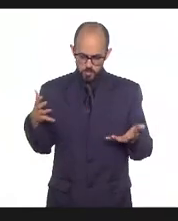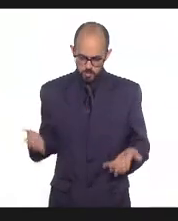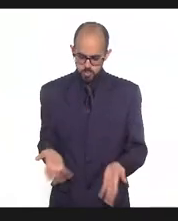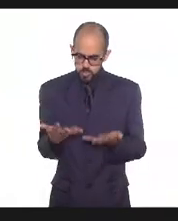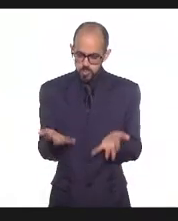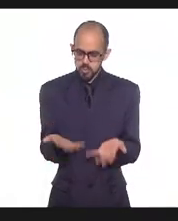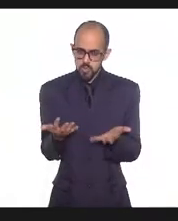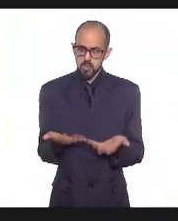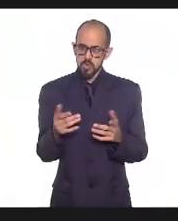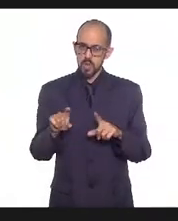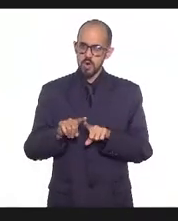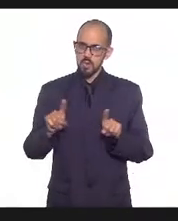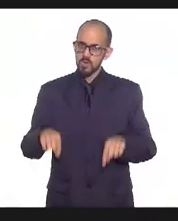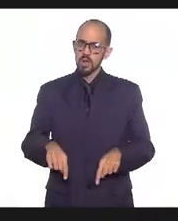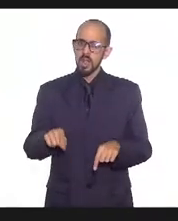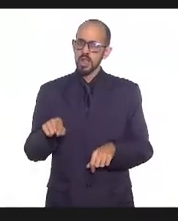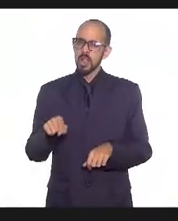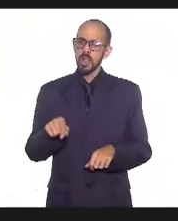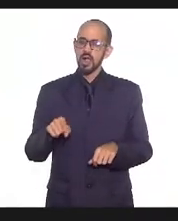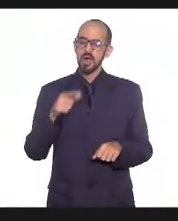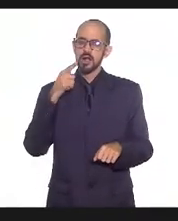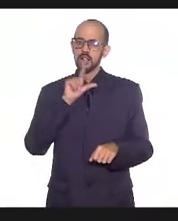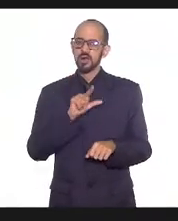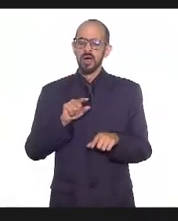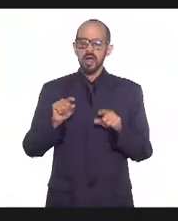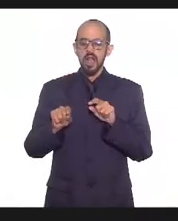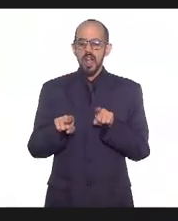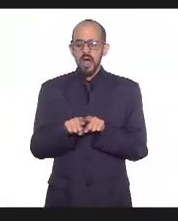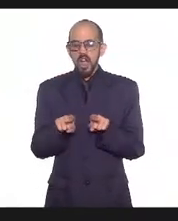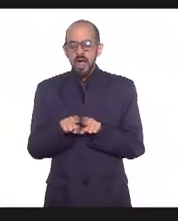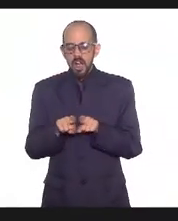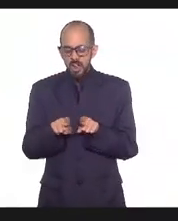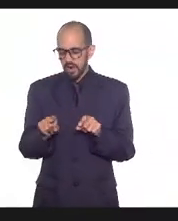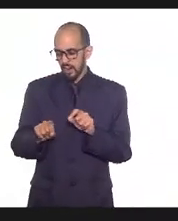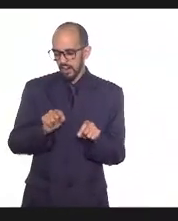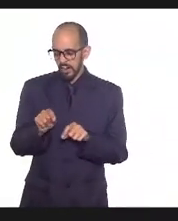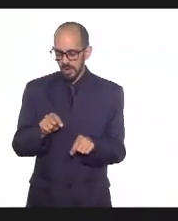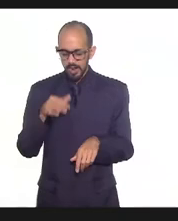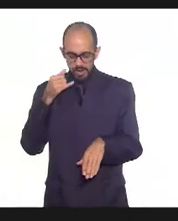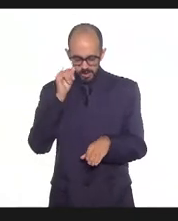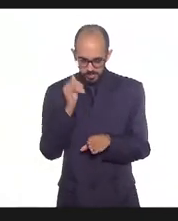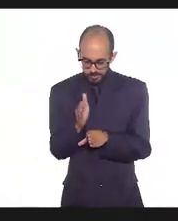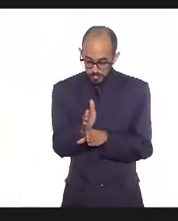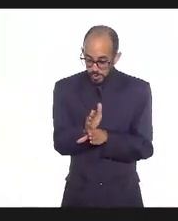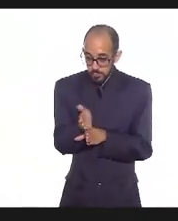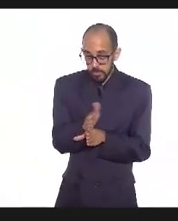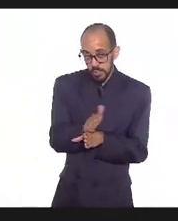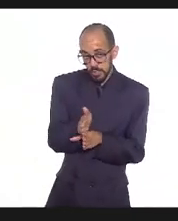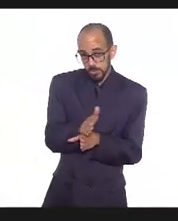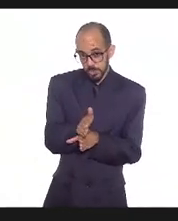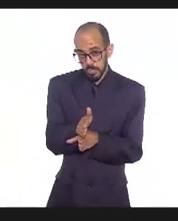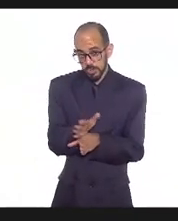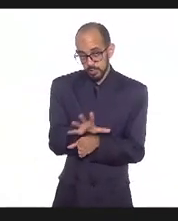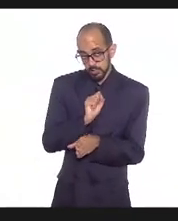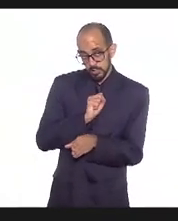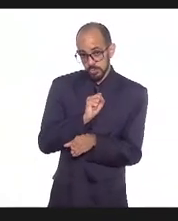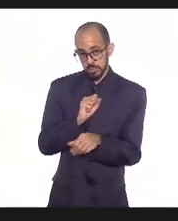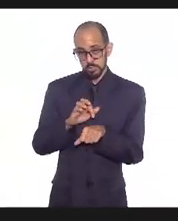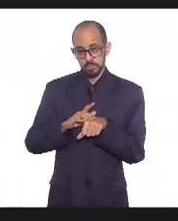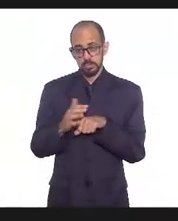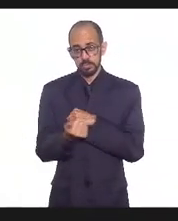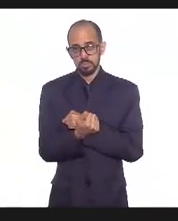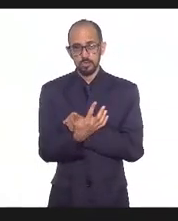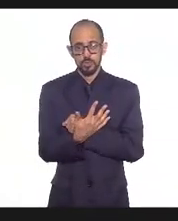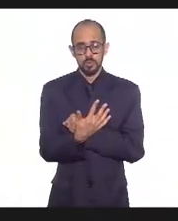trabalhador e que ele fosse realmente considerado pela sua vulnerabilidade pela sua exposição e a gente teve algumas entradas que foram mais